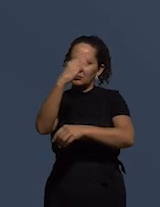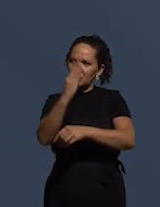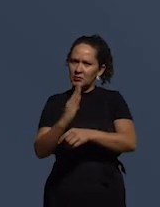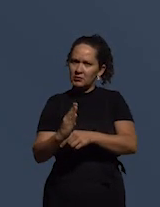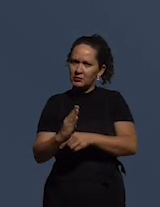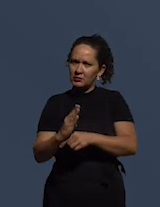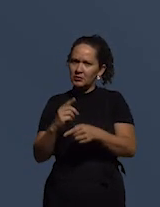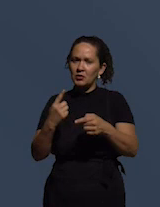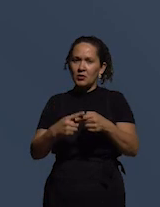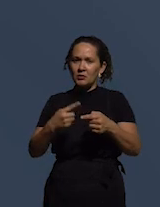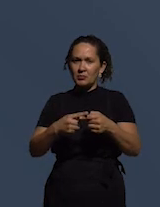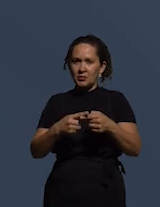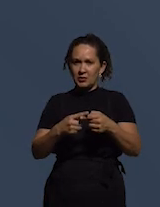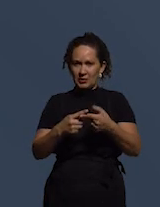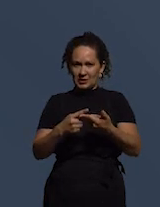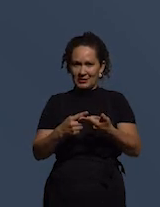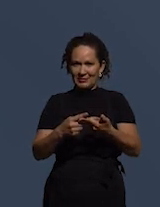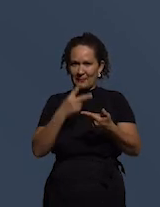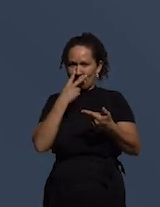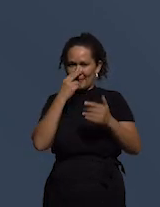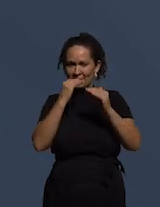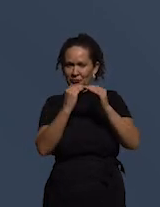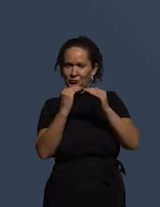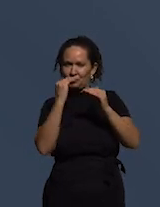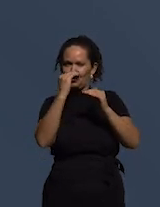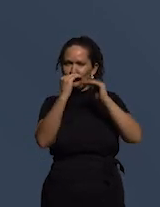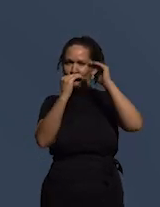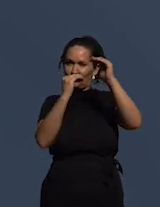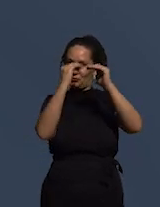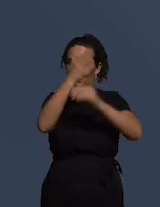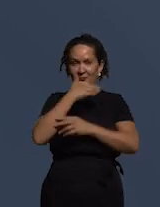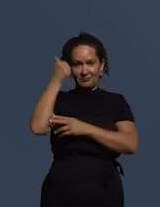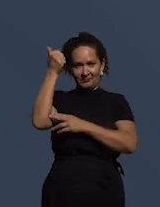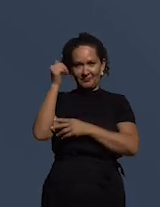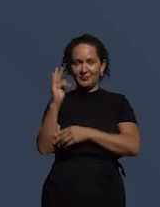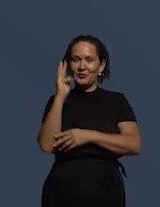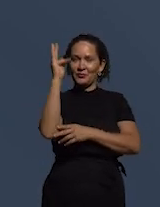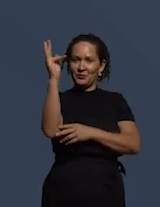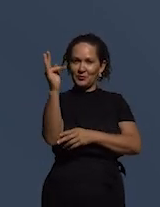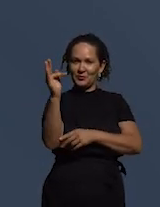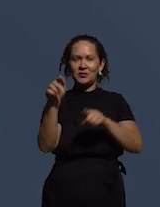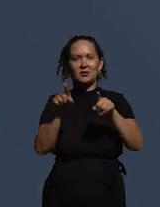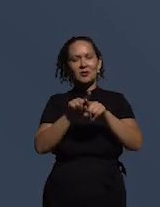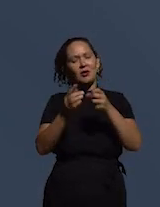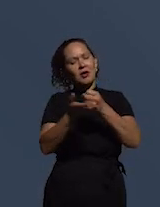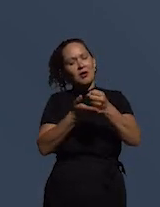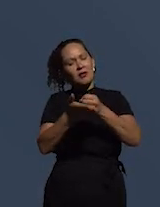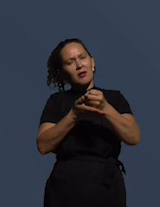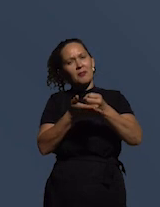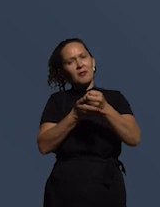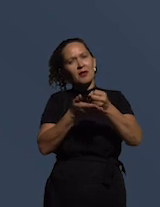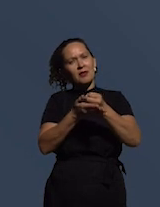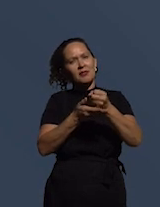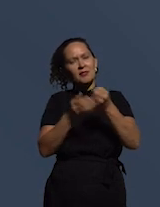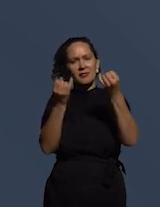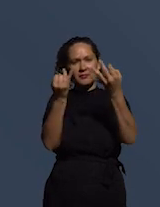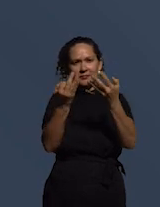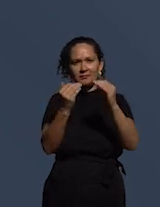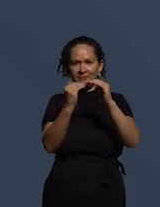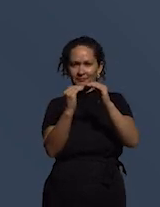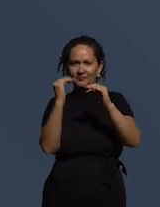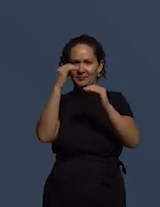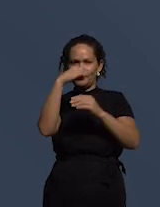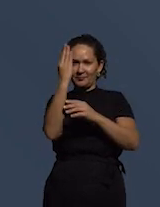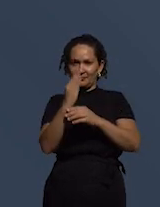uma tendência ascendente como progresso e um dos grandes pilares que explica o progresso do Brasil nos últimos